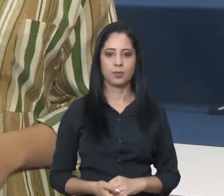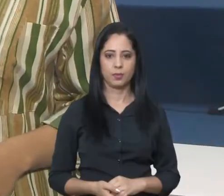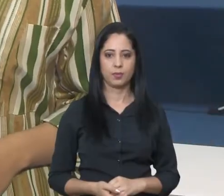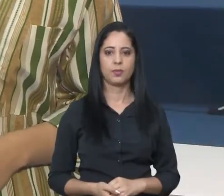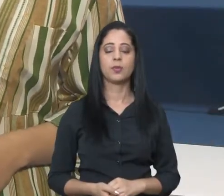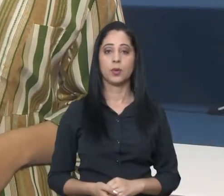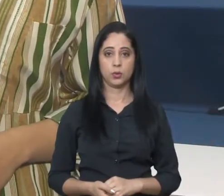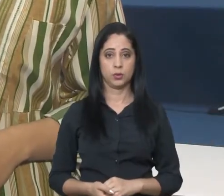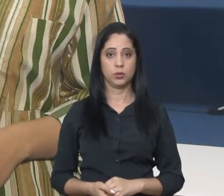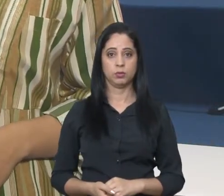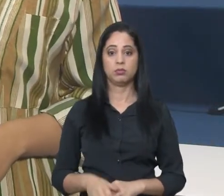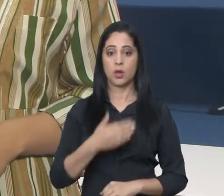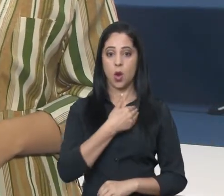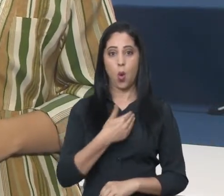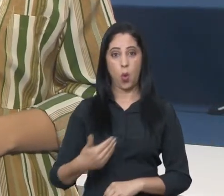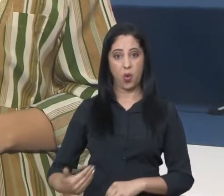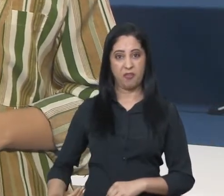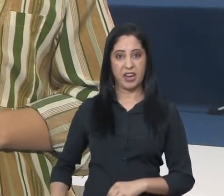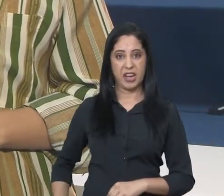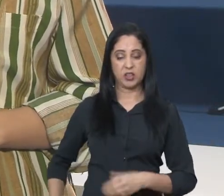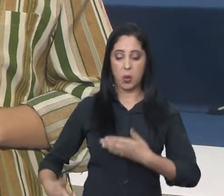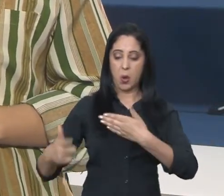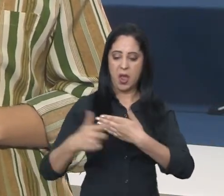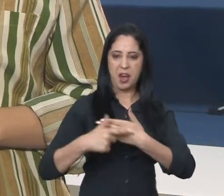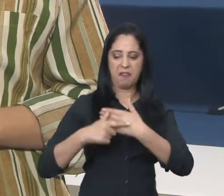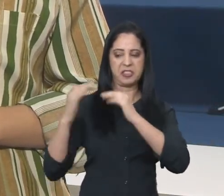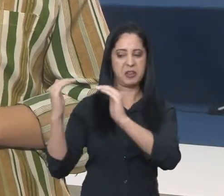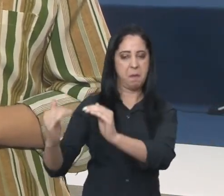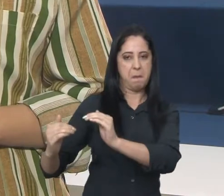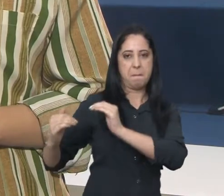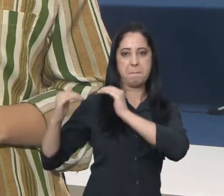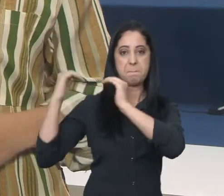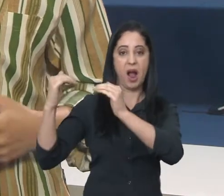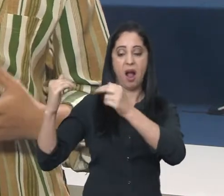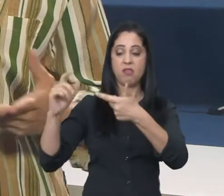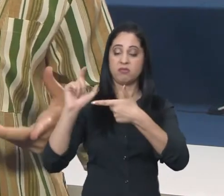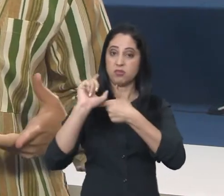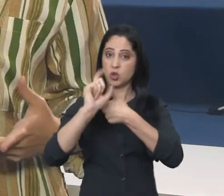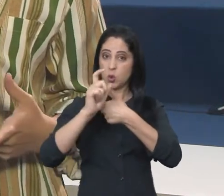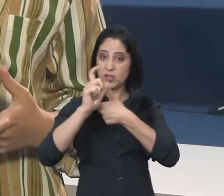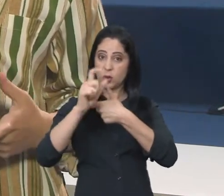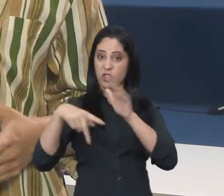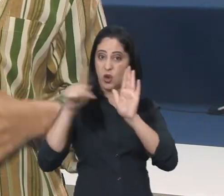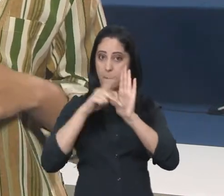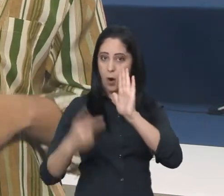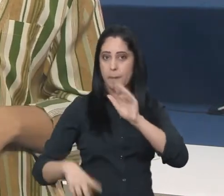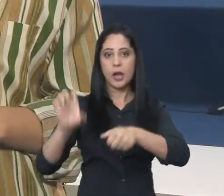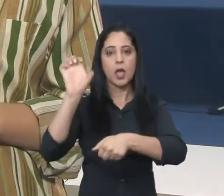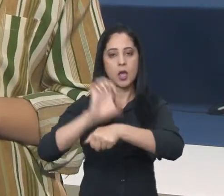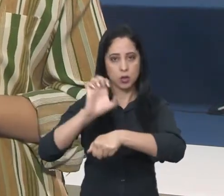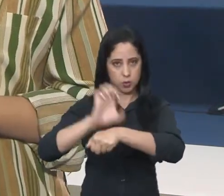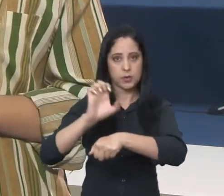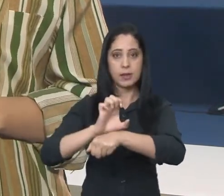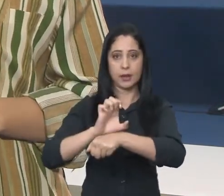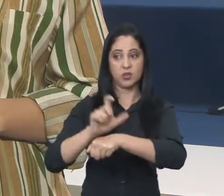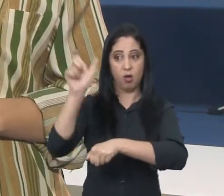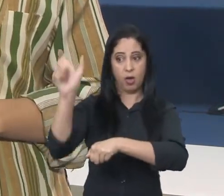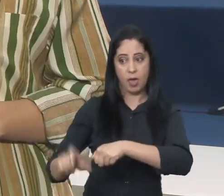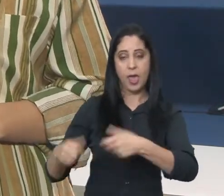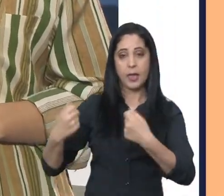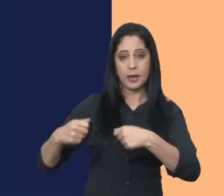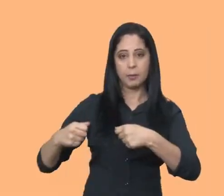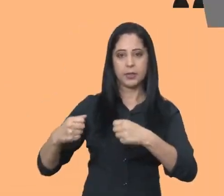O governador é o maior cargo político do Poder Executivo estadual e cabe a ele defender os interesses do Estado